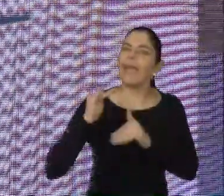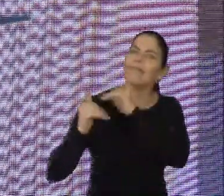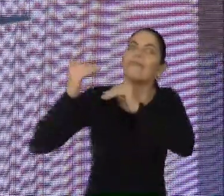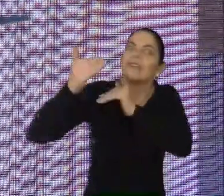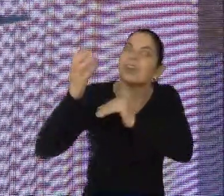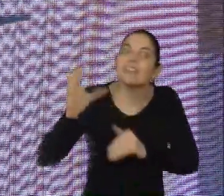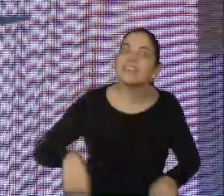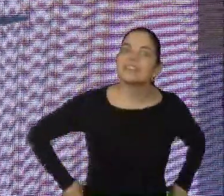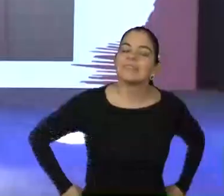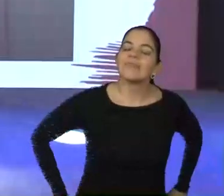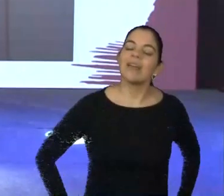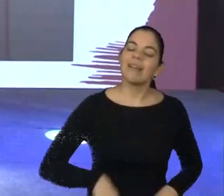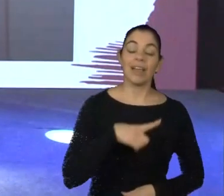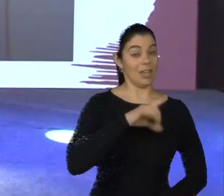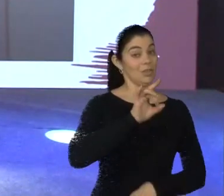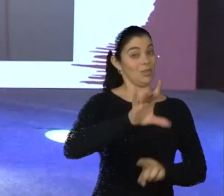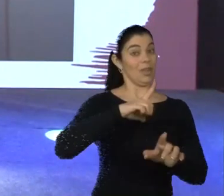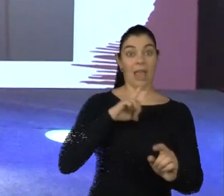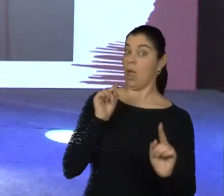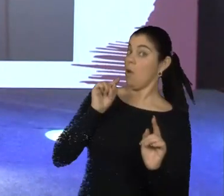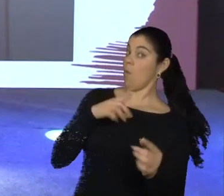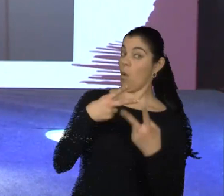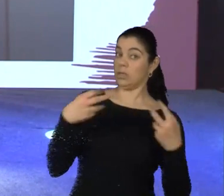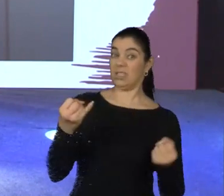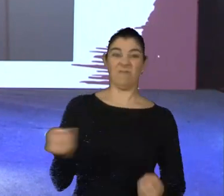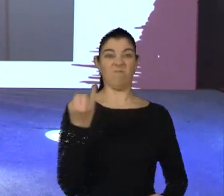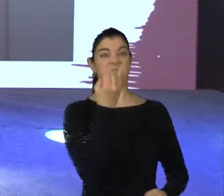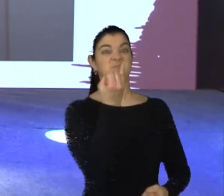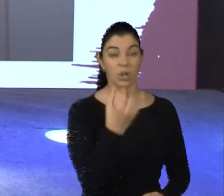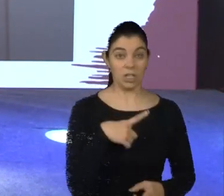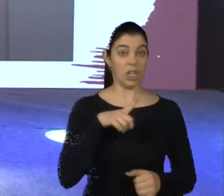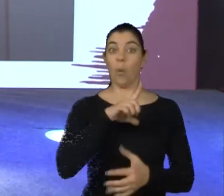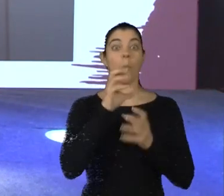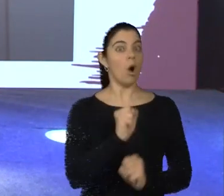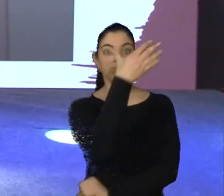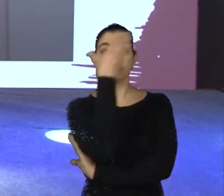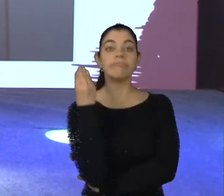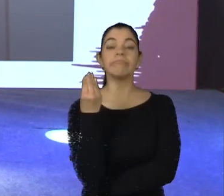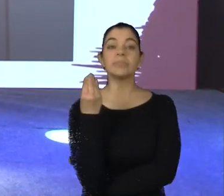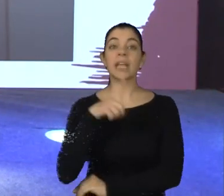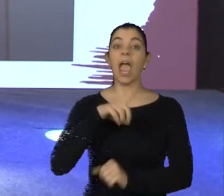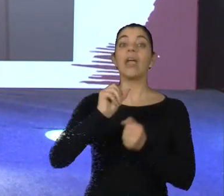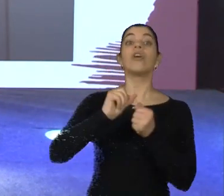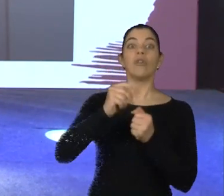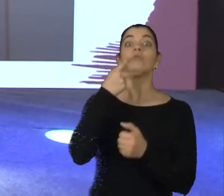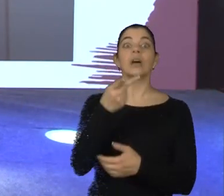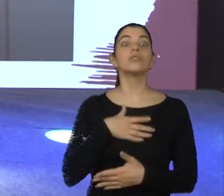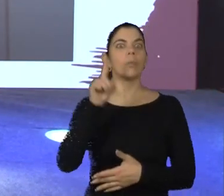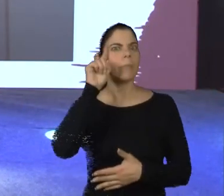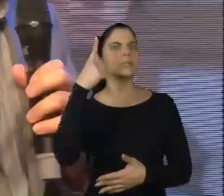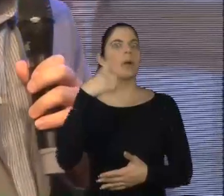ciência? É claro que sim. Mas existem pontos que são extremamente fundamentais e não podem ser negligenciados. E, por isso, eu faço alusão para o